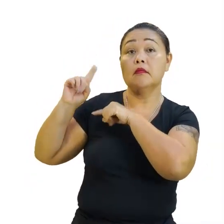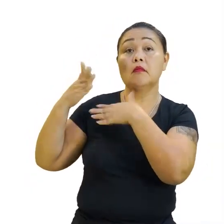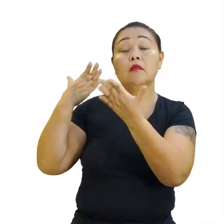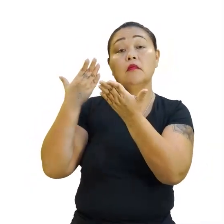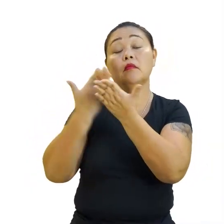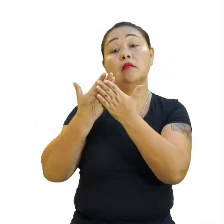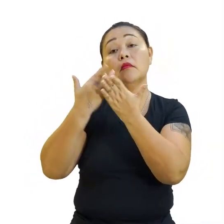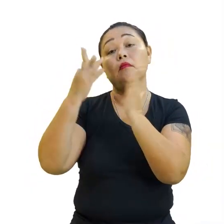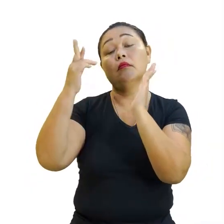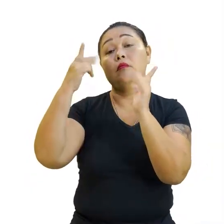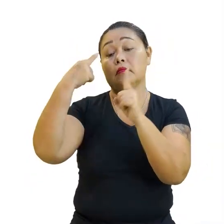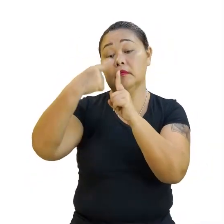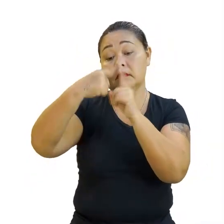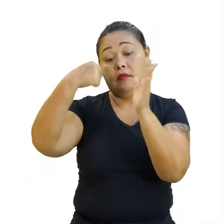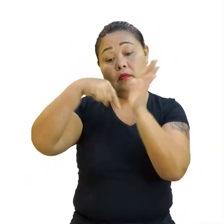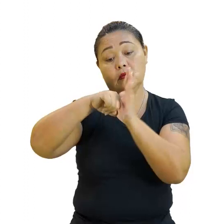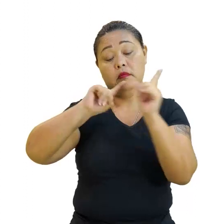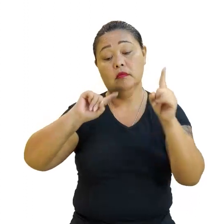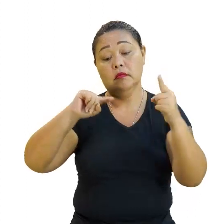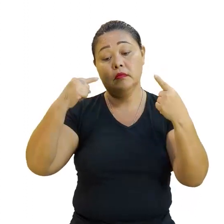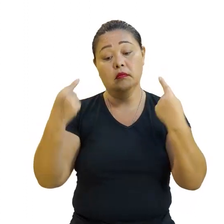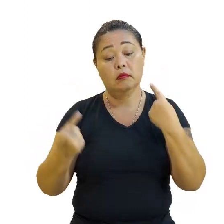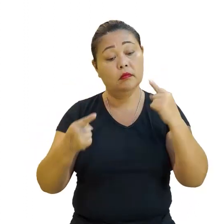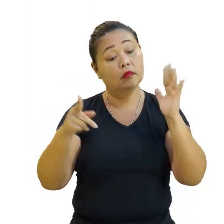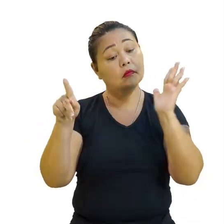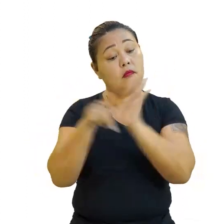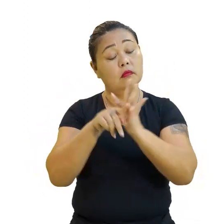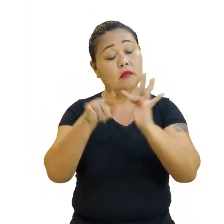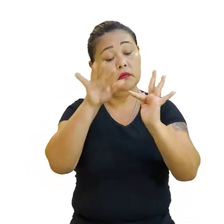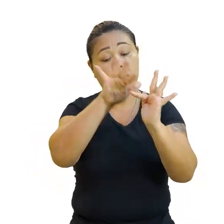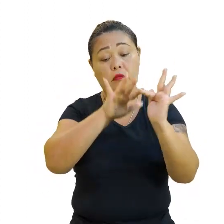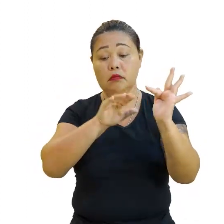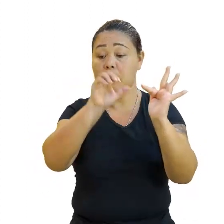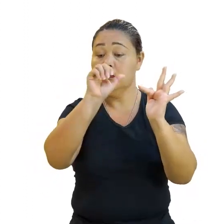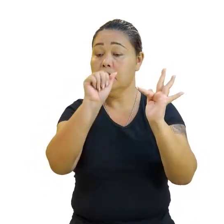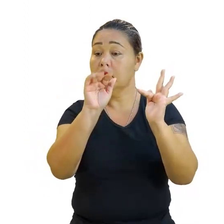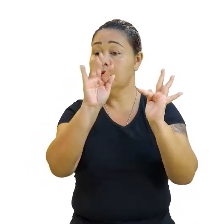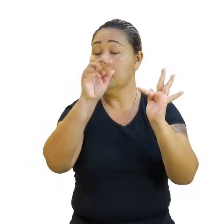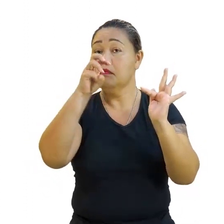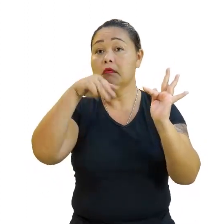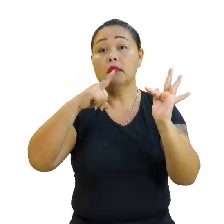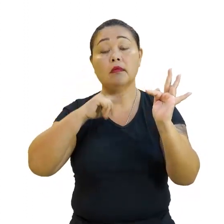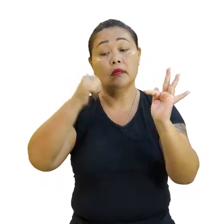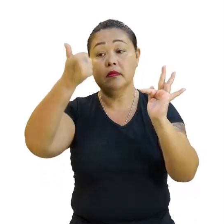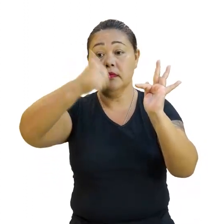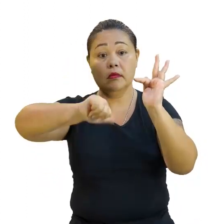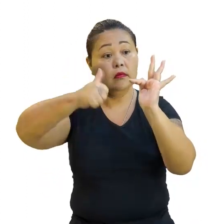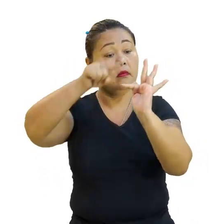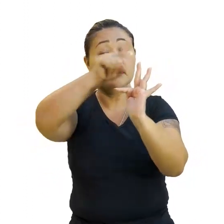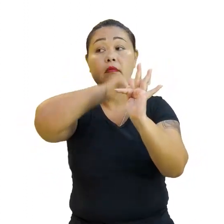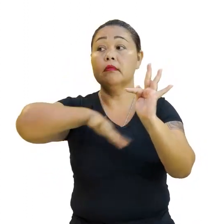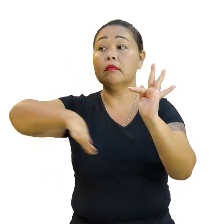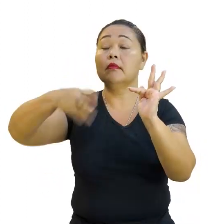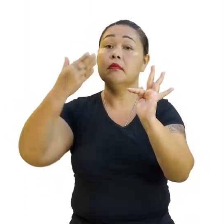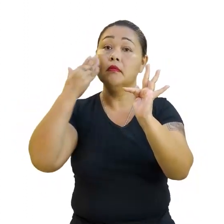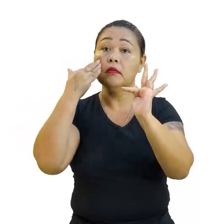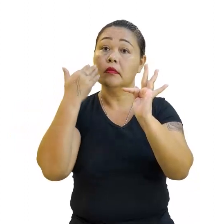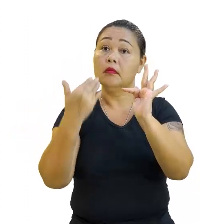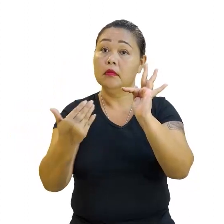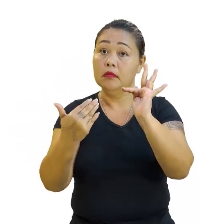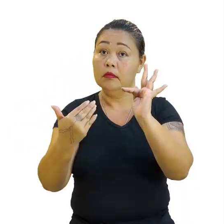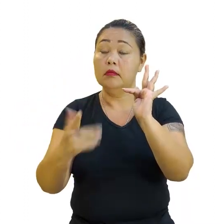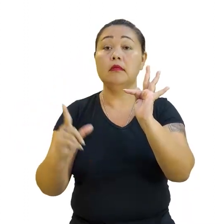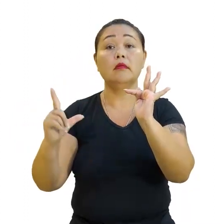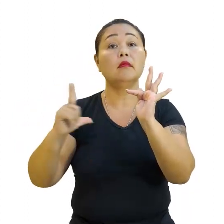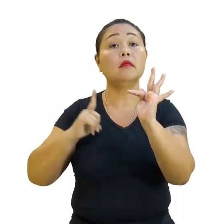Estudo do sinal da função afim pela análise do gráfico. Vamos olhar para o gráfico